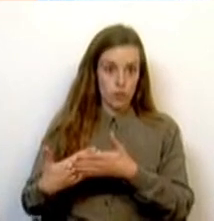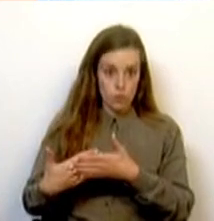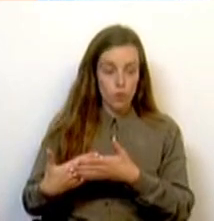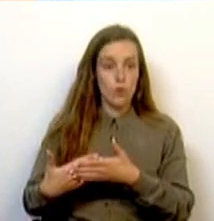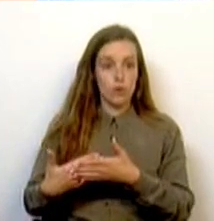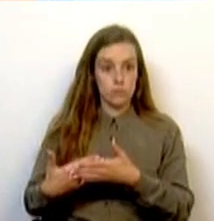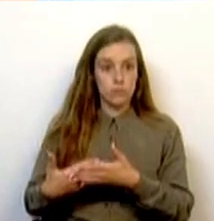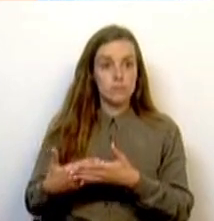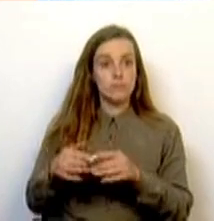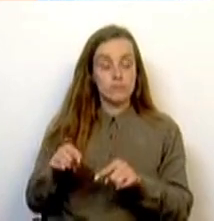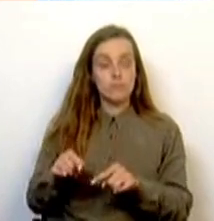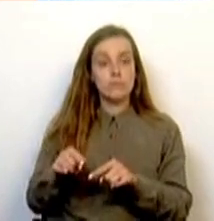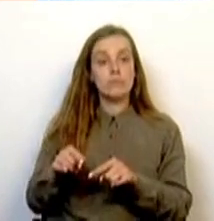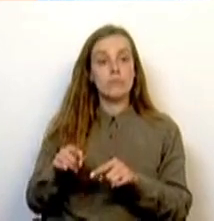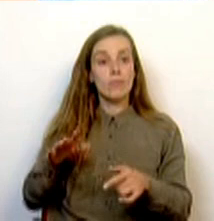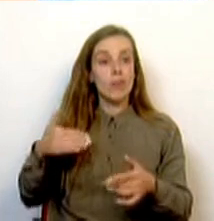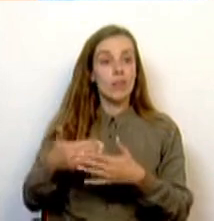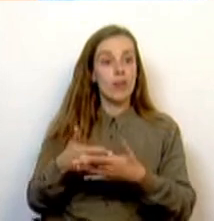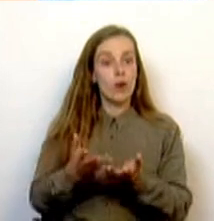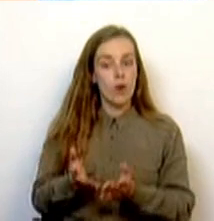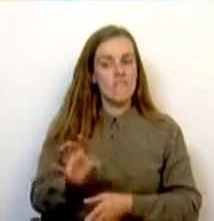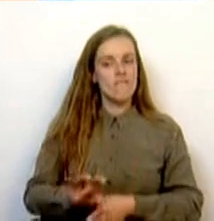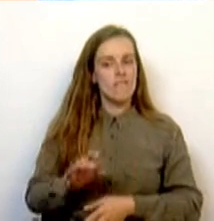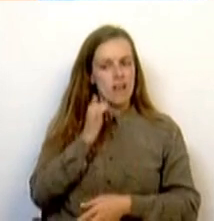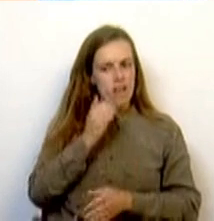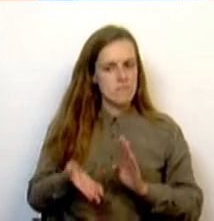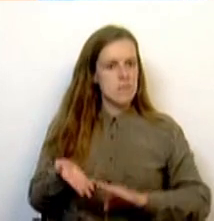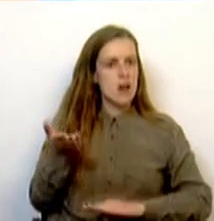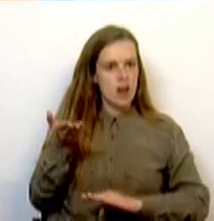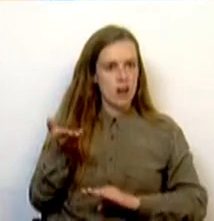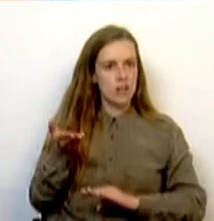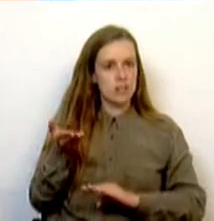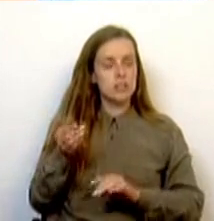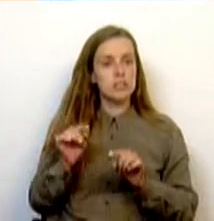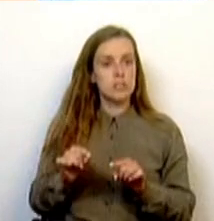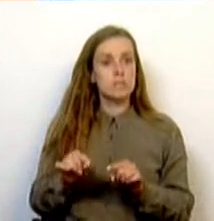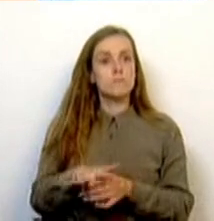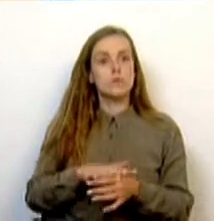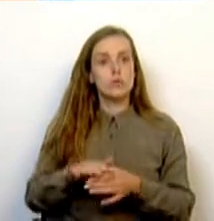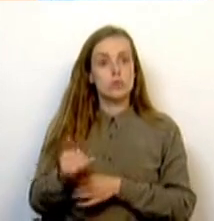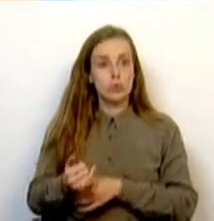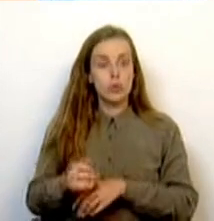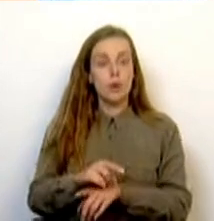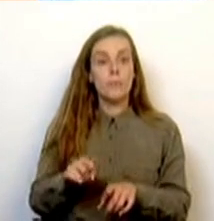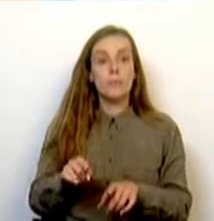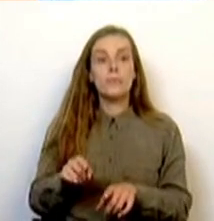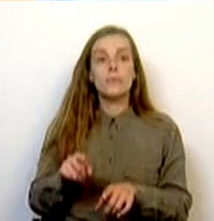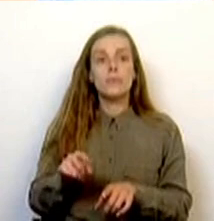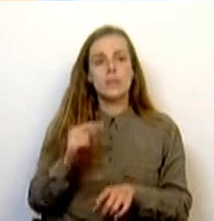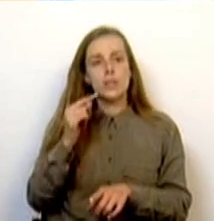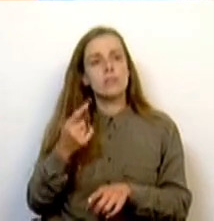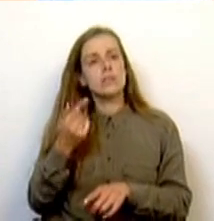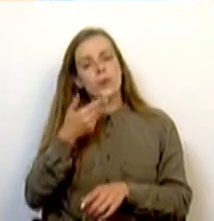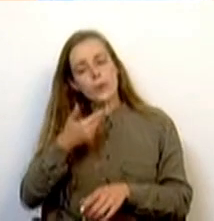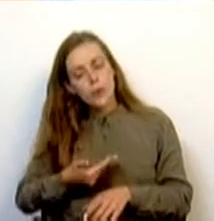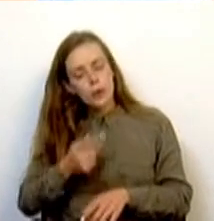onde agora se encontram, de facto, de forma mais grave é na segunda instância. E por isso a proposta que se traz aqui, de especialização na